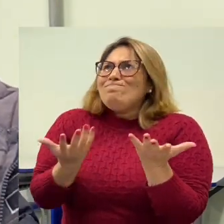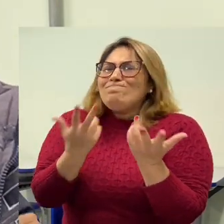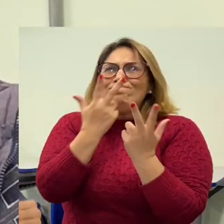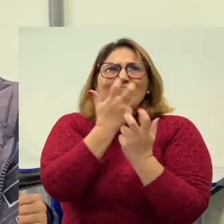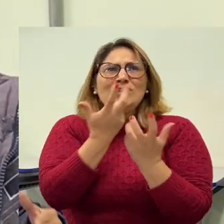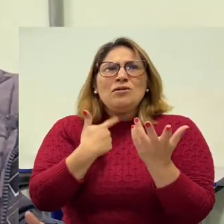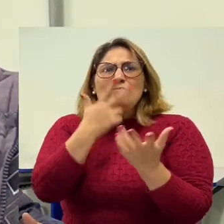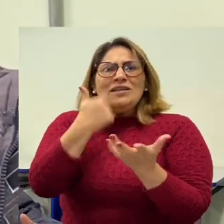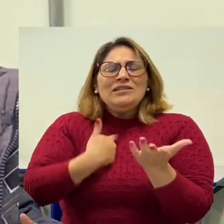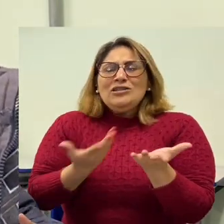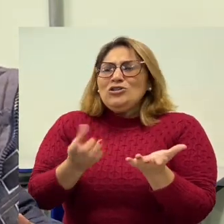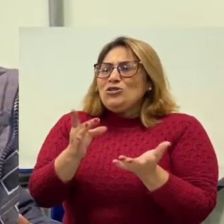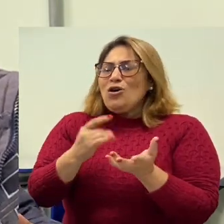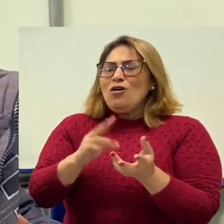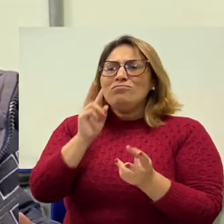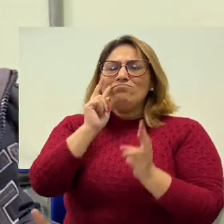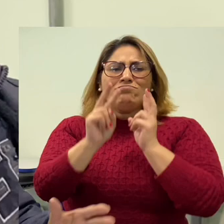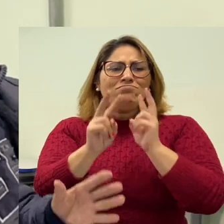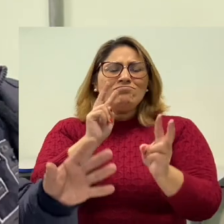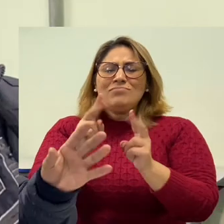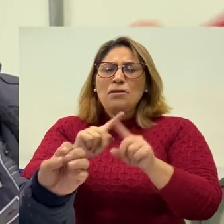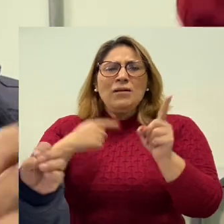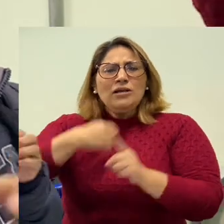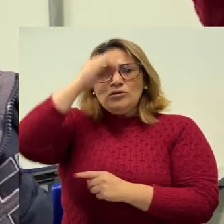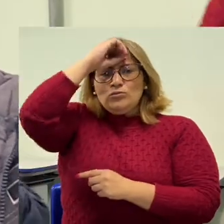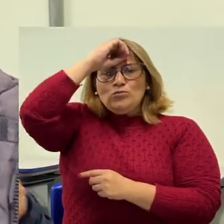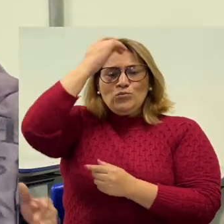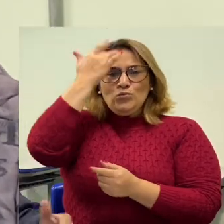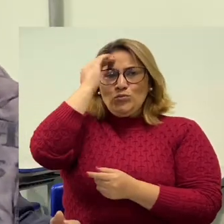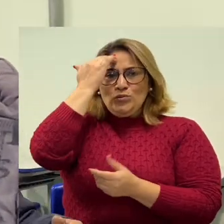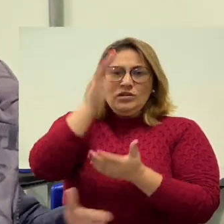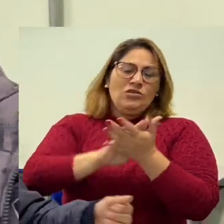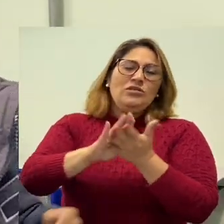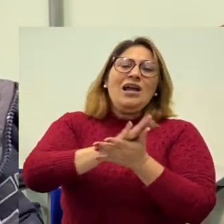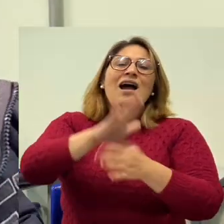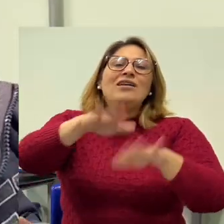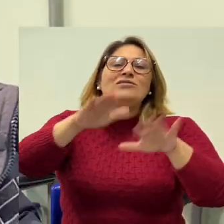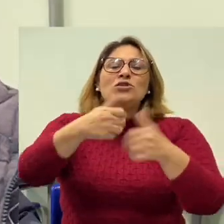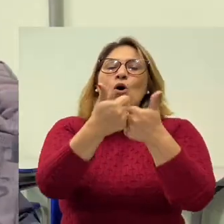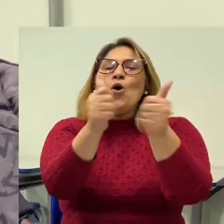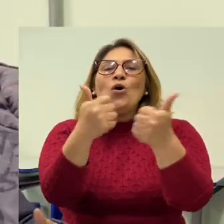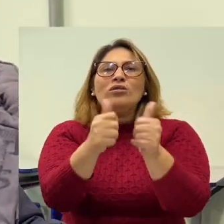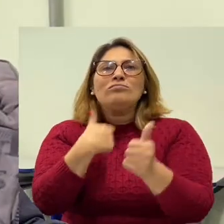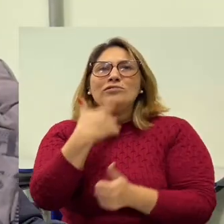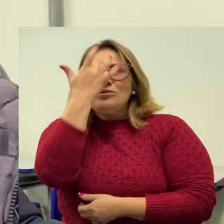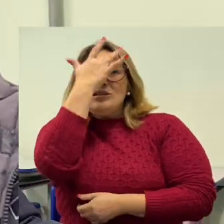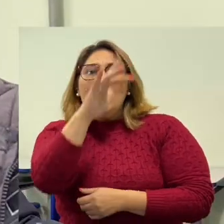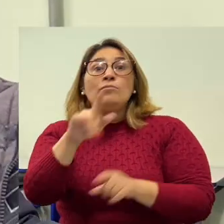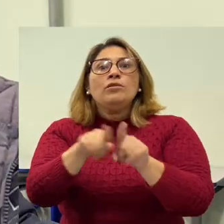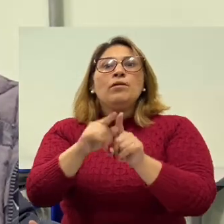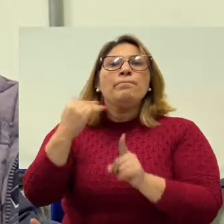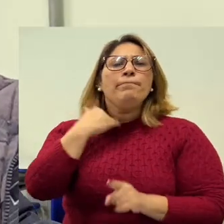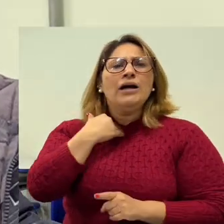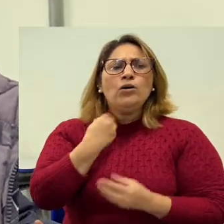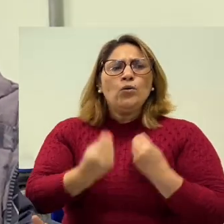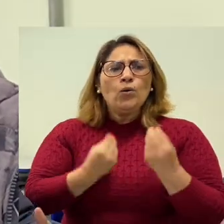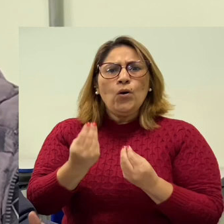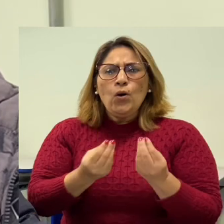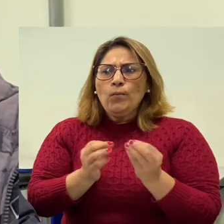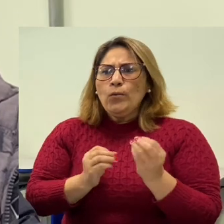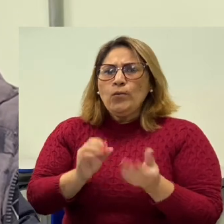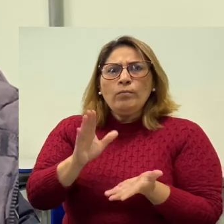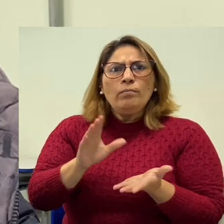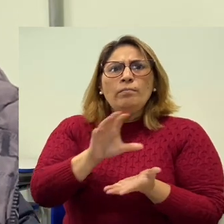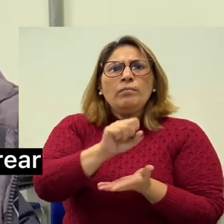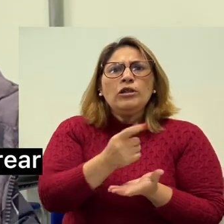Você não sabe pegar um ônibus, ir num banco tirar um dinheiro. Isso é uma coisa muito ruim. Então, isso já,